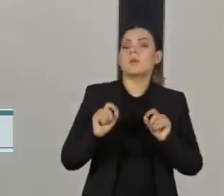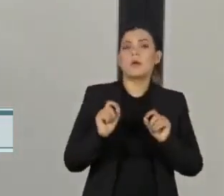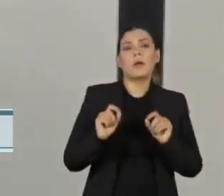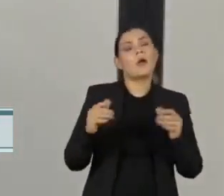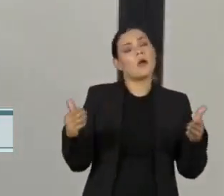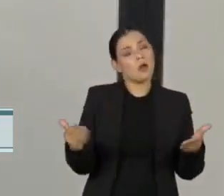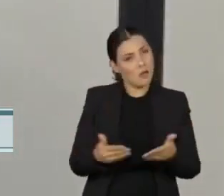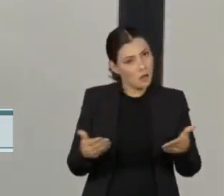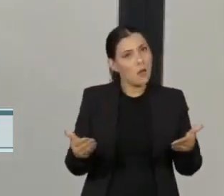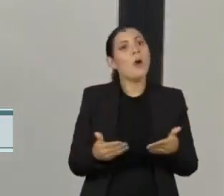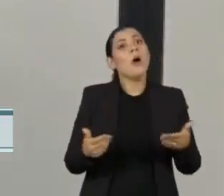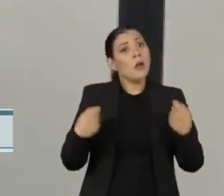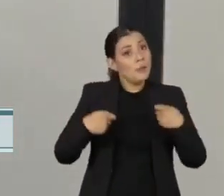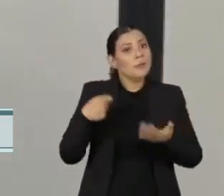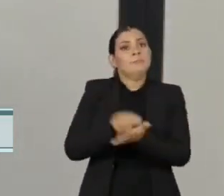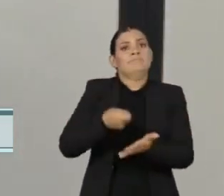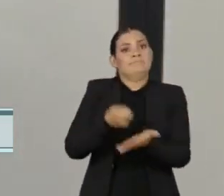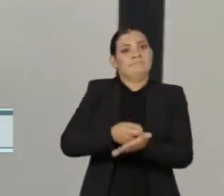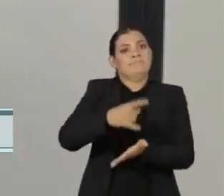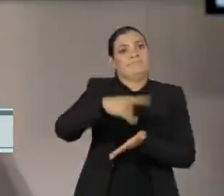manutenção da exigência vacinal também.